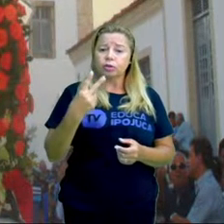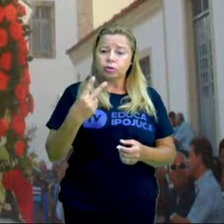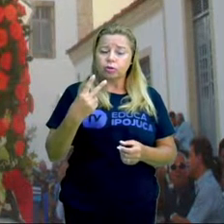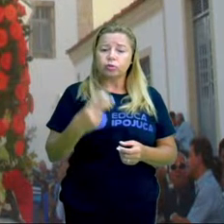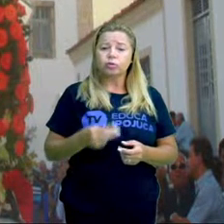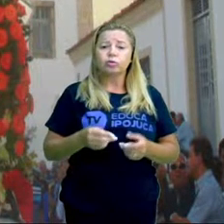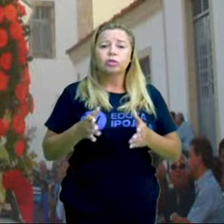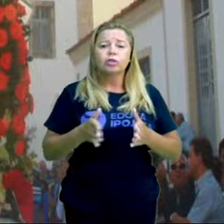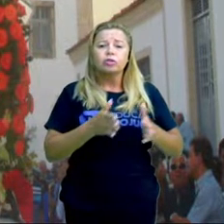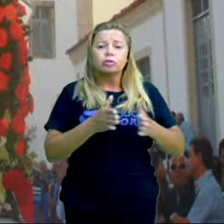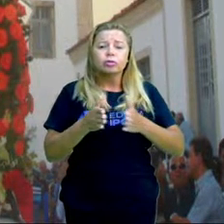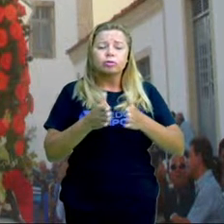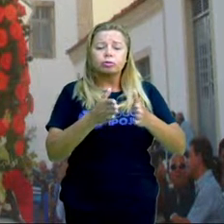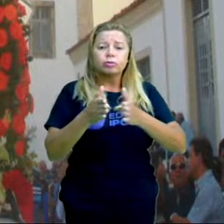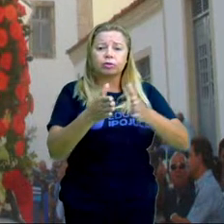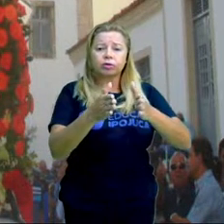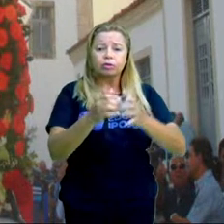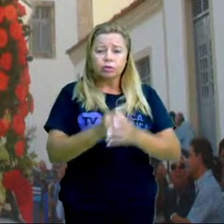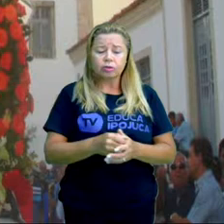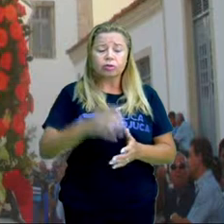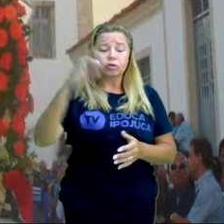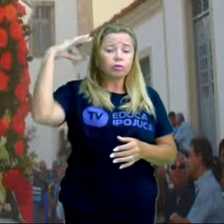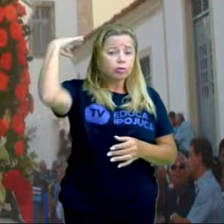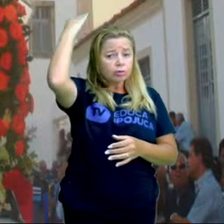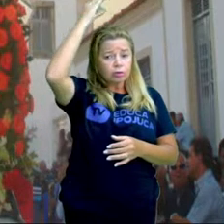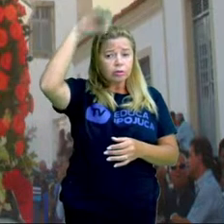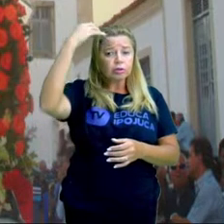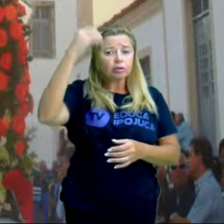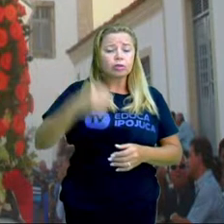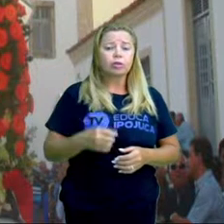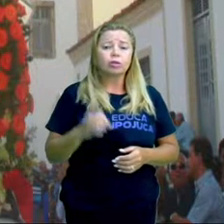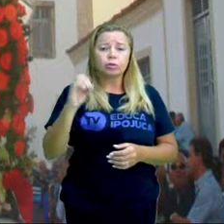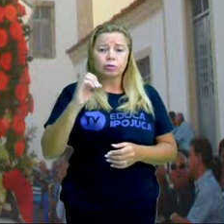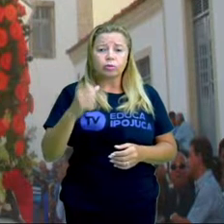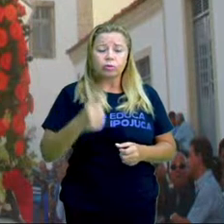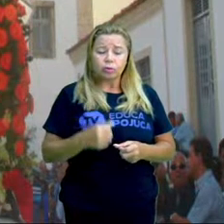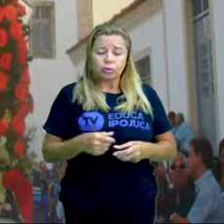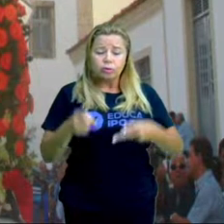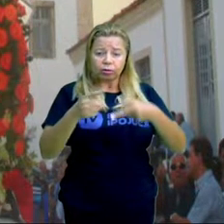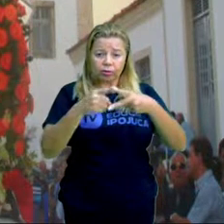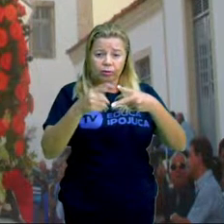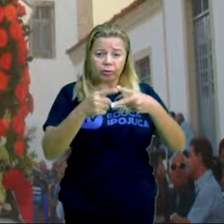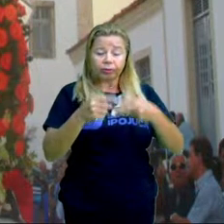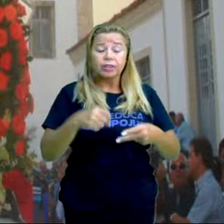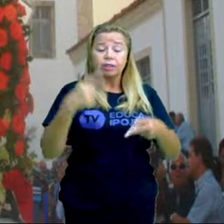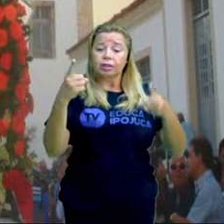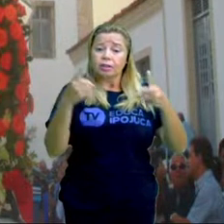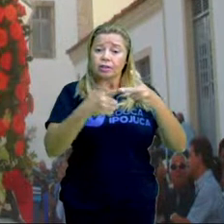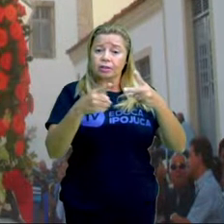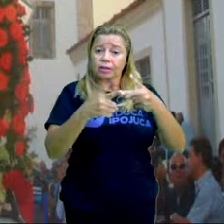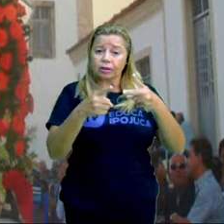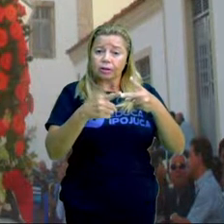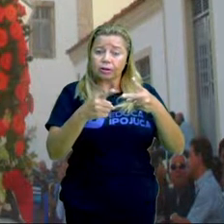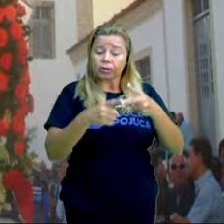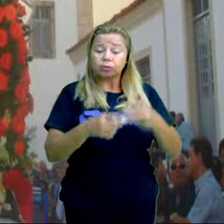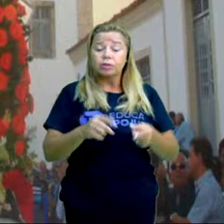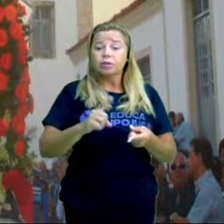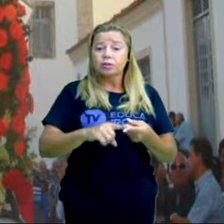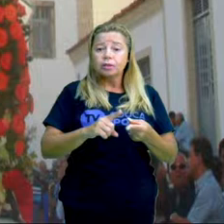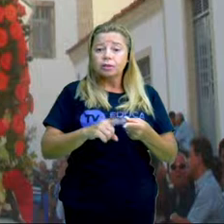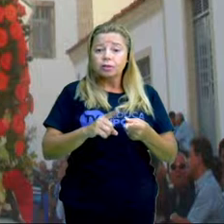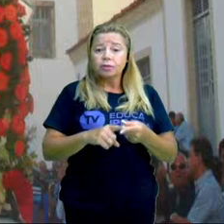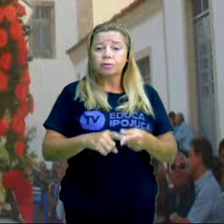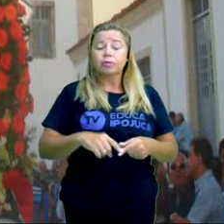Senhora do Ó e a procissão do Santo Cristo, né, que os nossos pais, nossos tios, nossos avós,